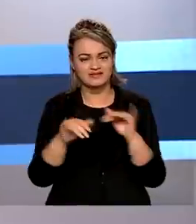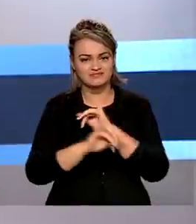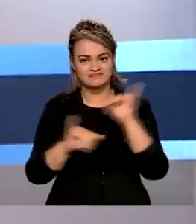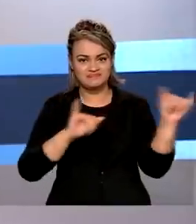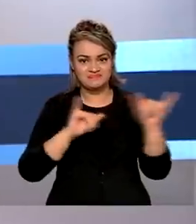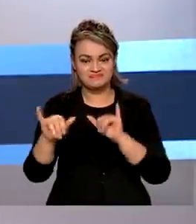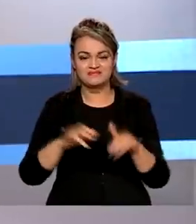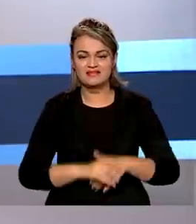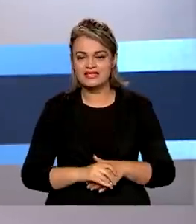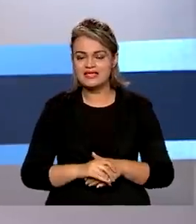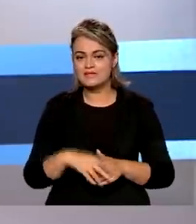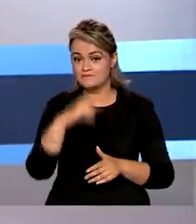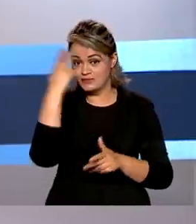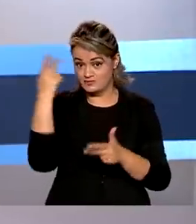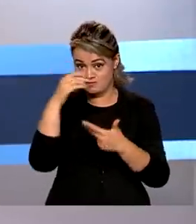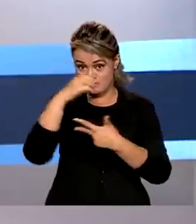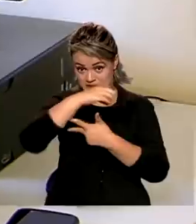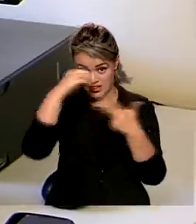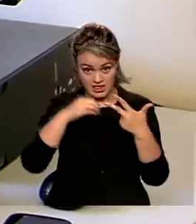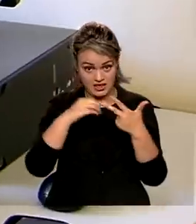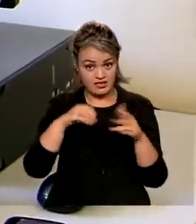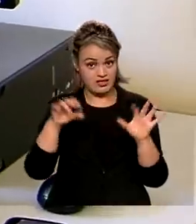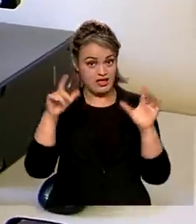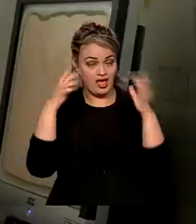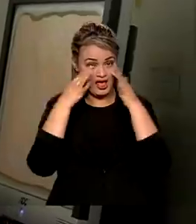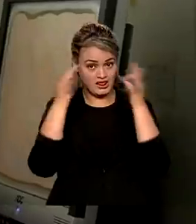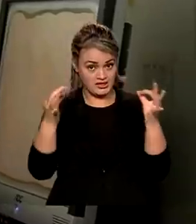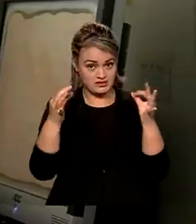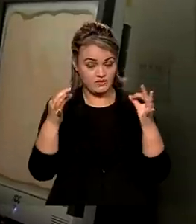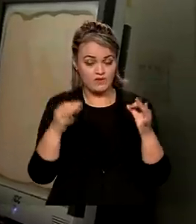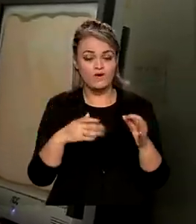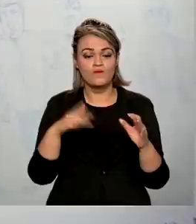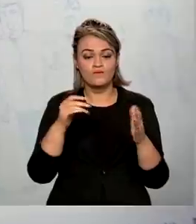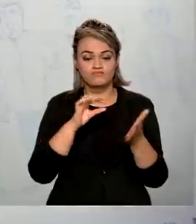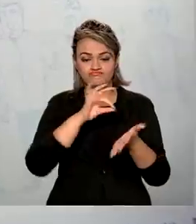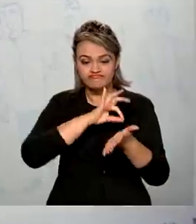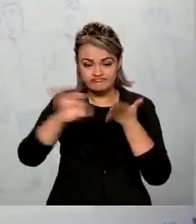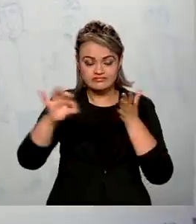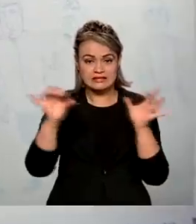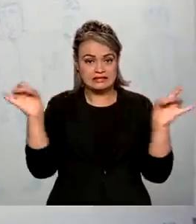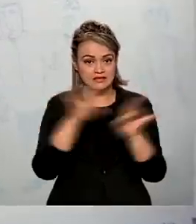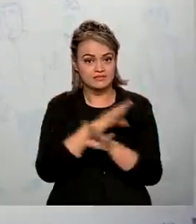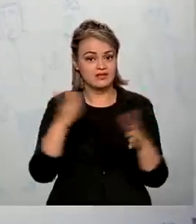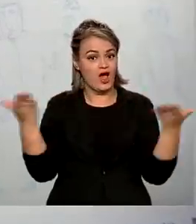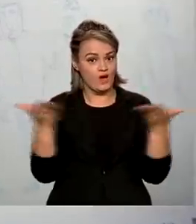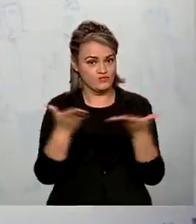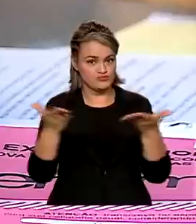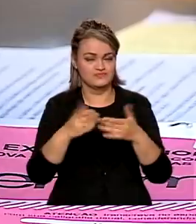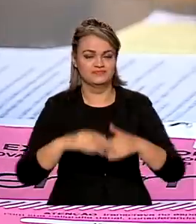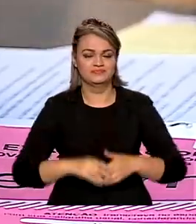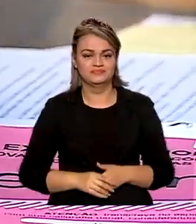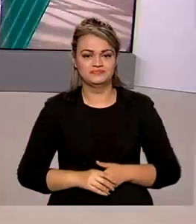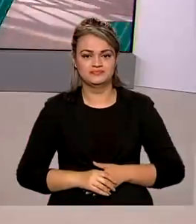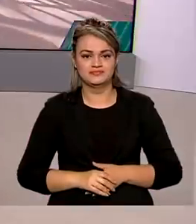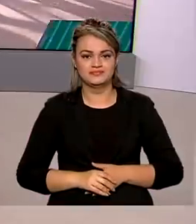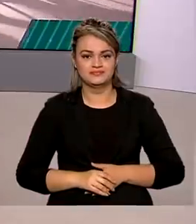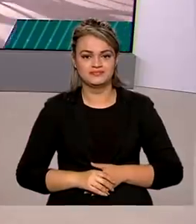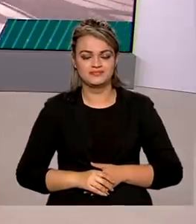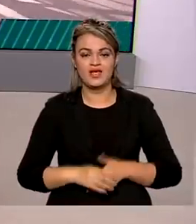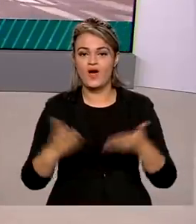E para quem vai fazer o Enem, atenção, o prazo das inscrições se encerra nesta quarta-feira.